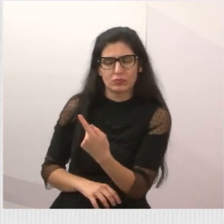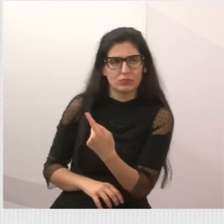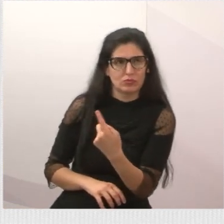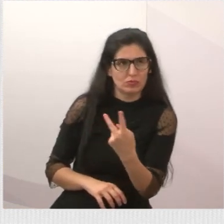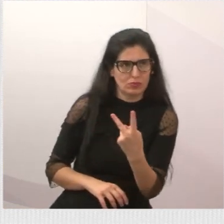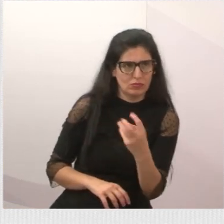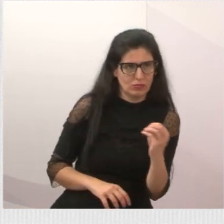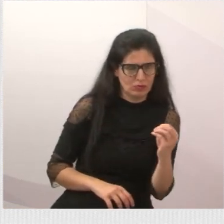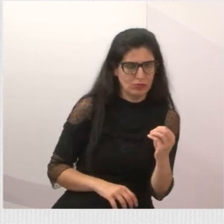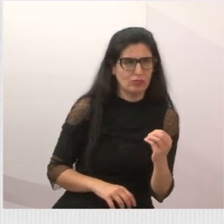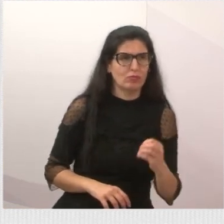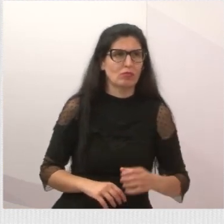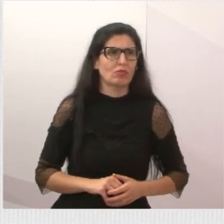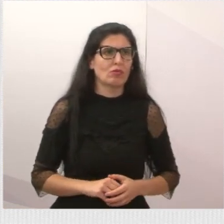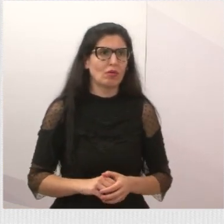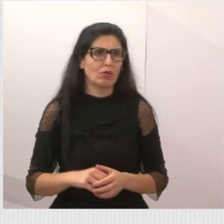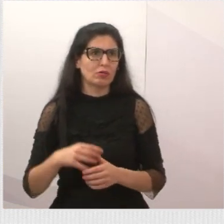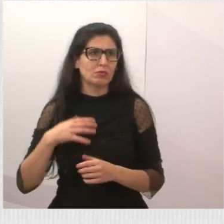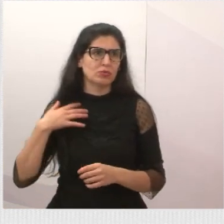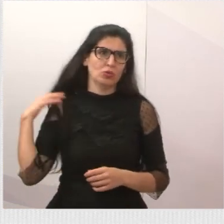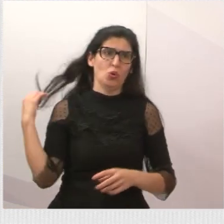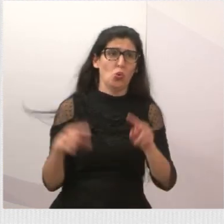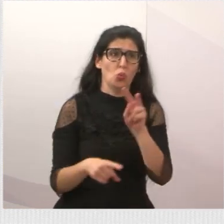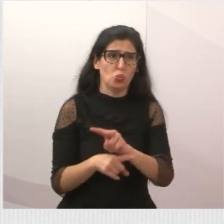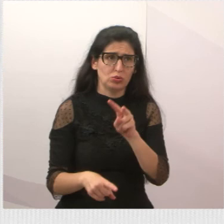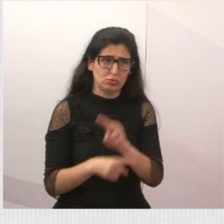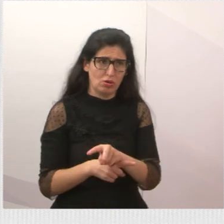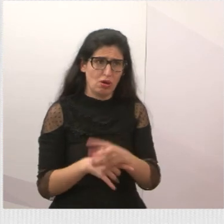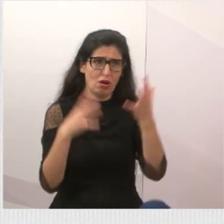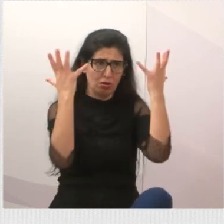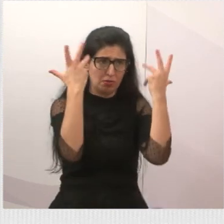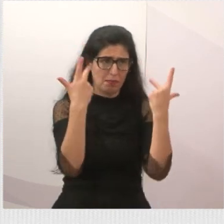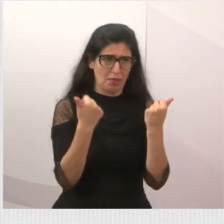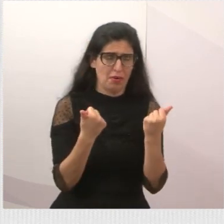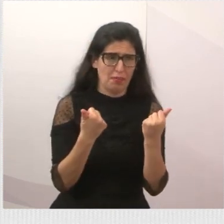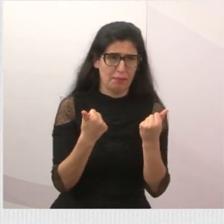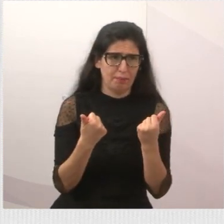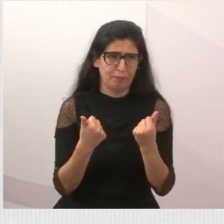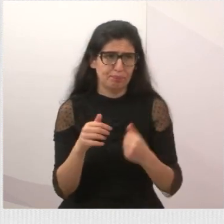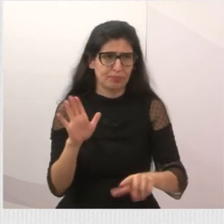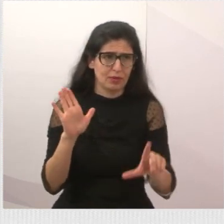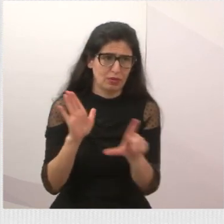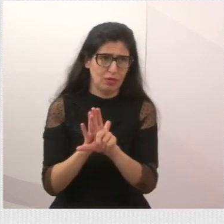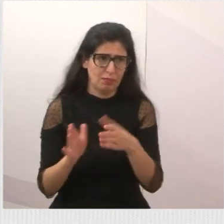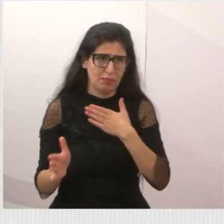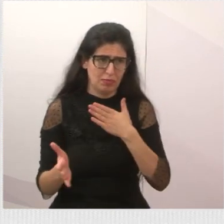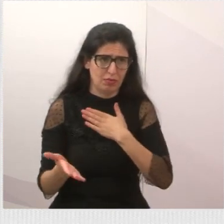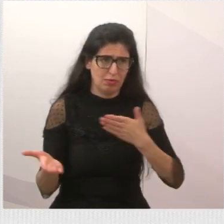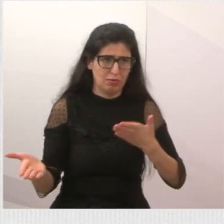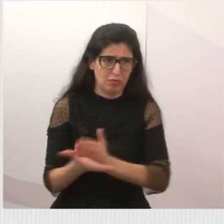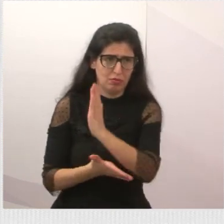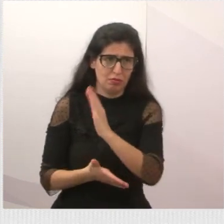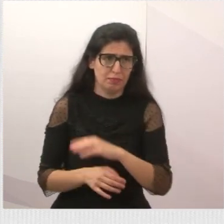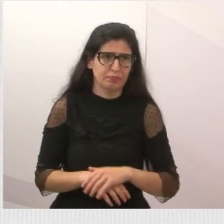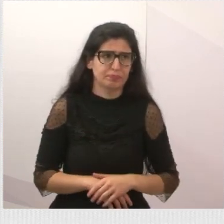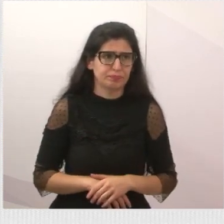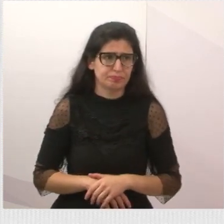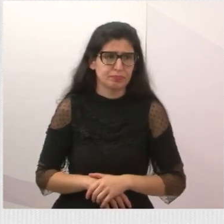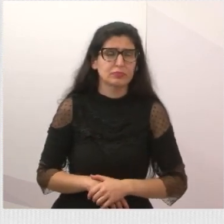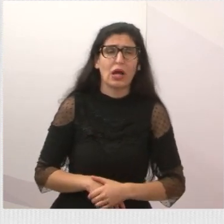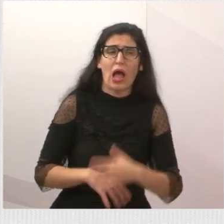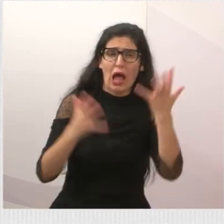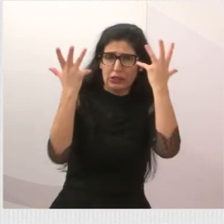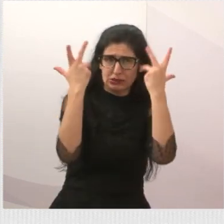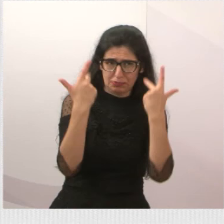os animais comunitários. Se você tiver um animal na sua rua, é uma lei de minha autoria que foi aprovada, se você tiver um animal na sua